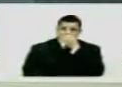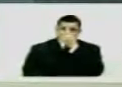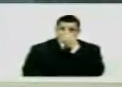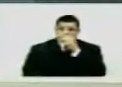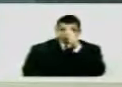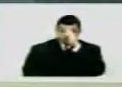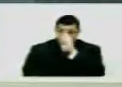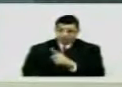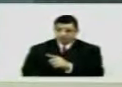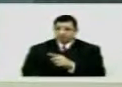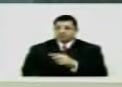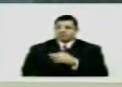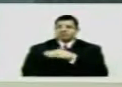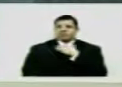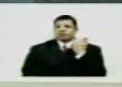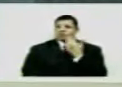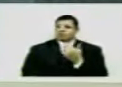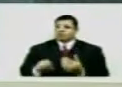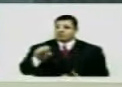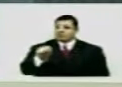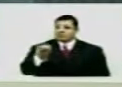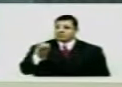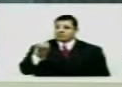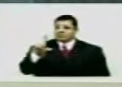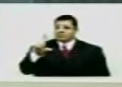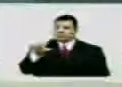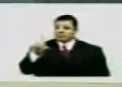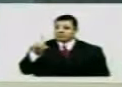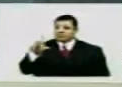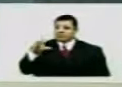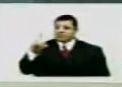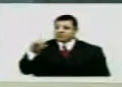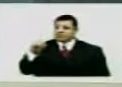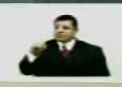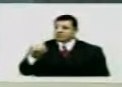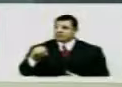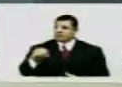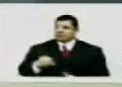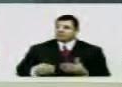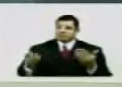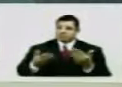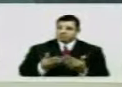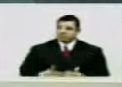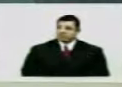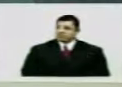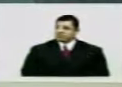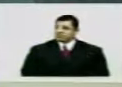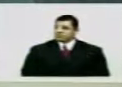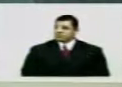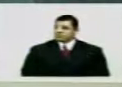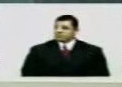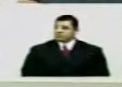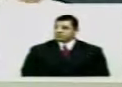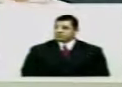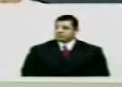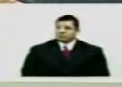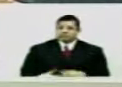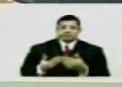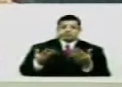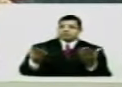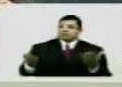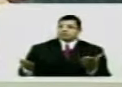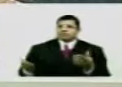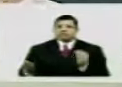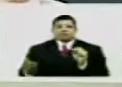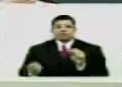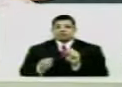Acusado de assassinato de um sindicalista Que tem posto de comando hoje Então peraí